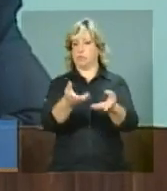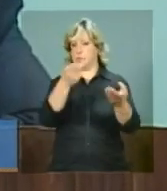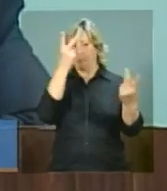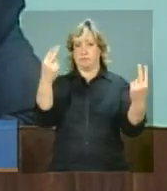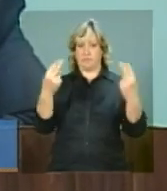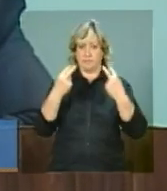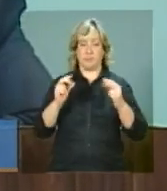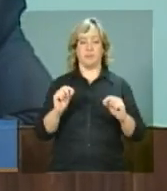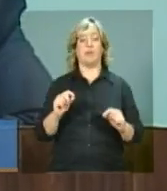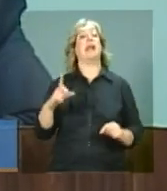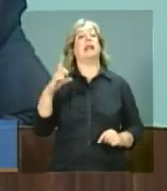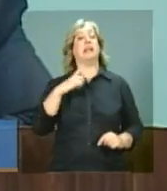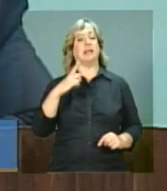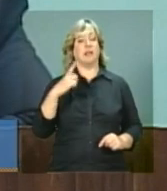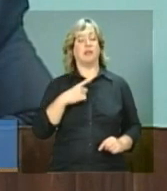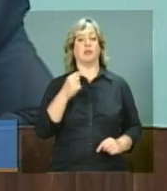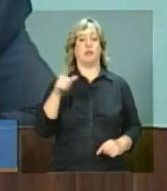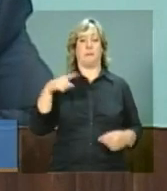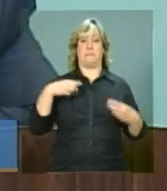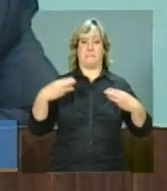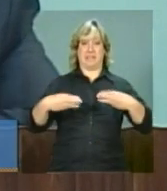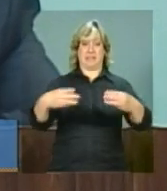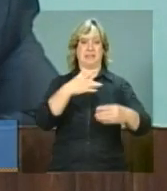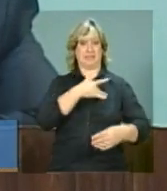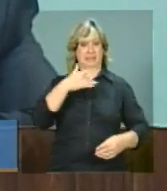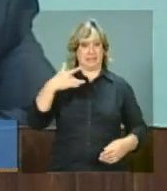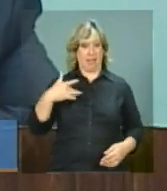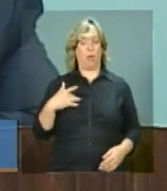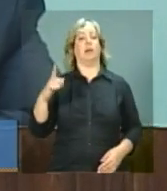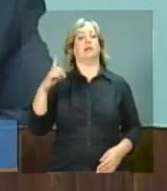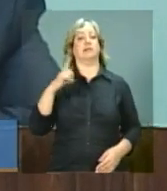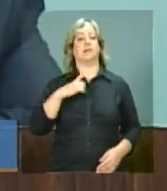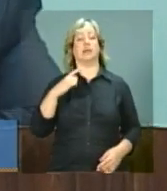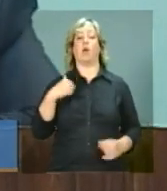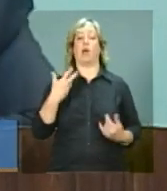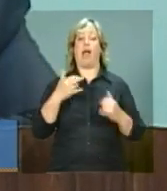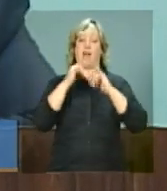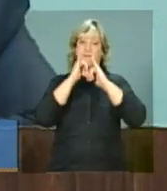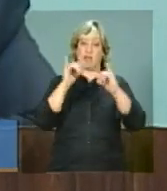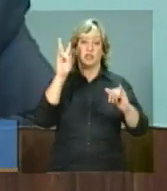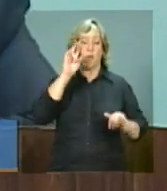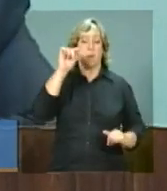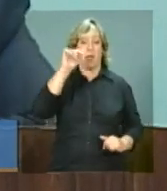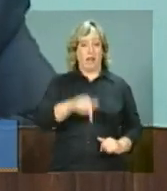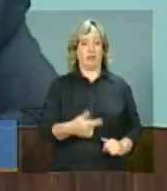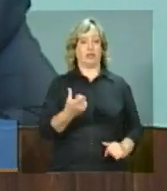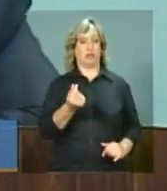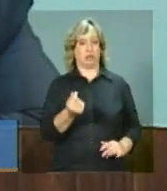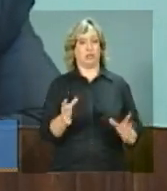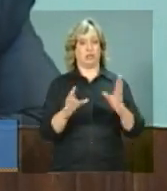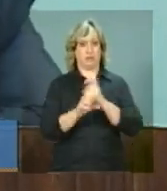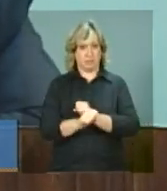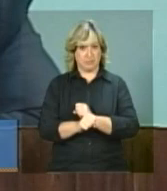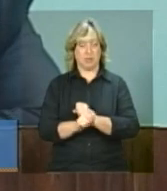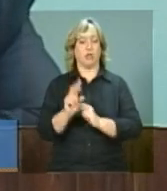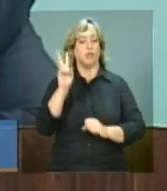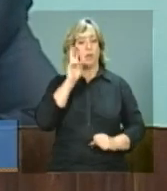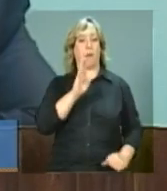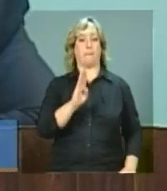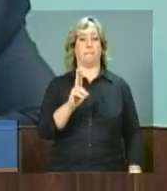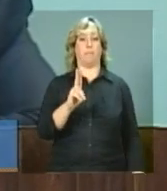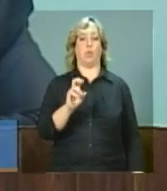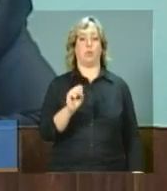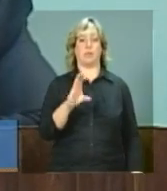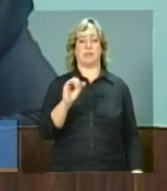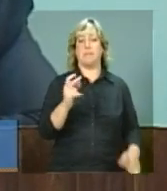de recursos por parte do Ministério da Saúde que estão sendo canalizados, então eu queria chamar a atenção desses recursos e chamar a atenção da busca ativa e também da questão